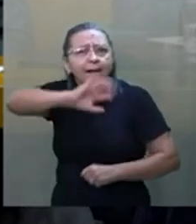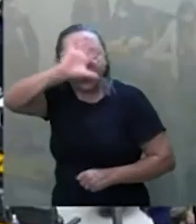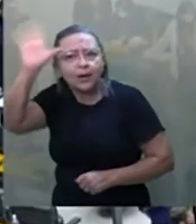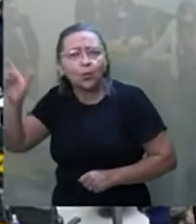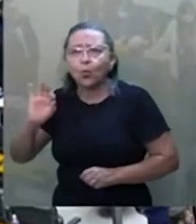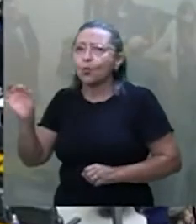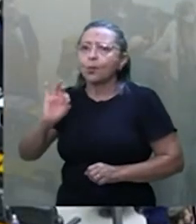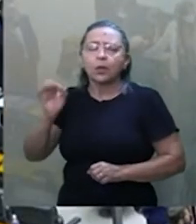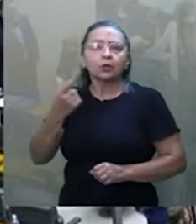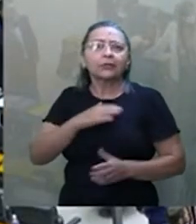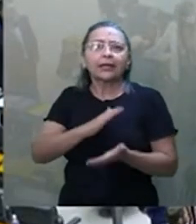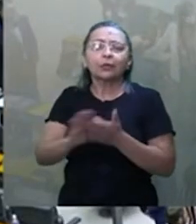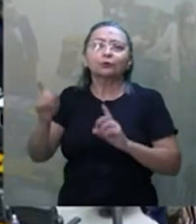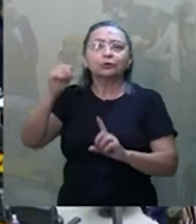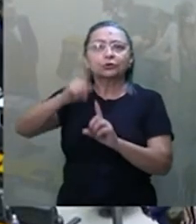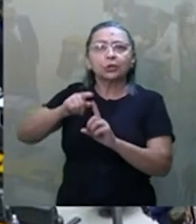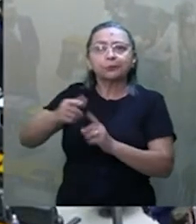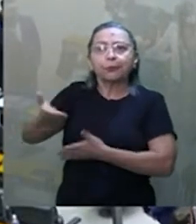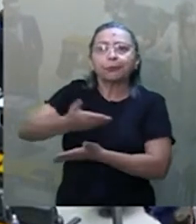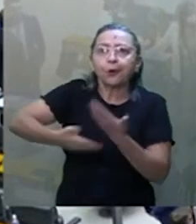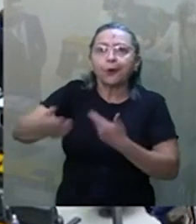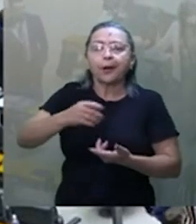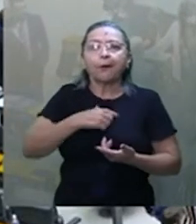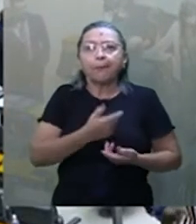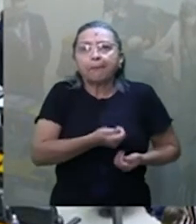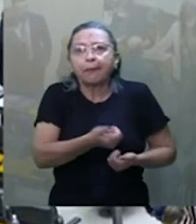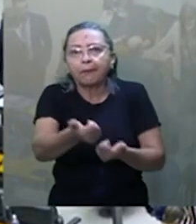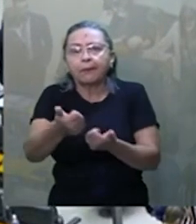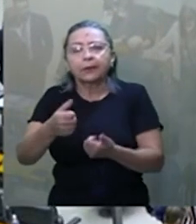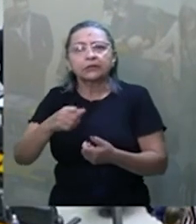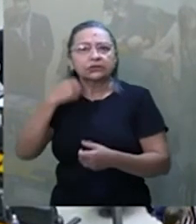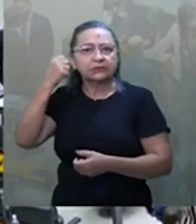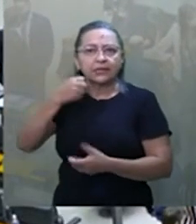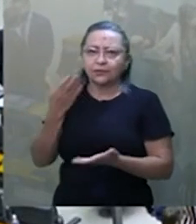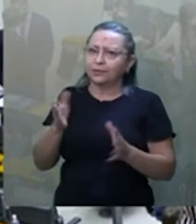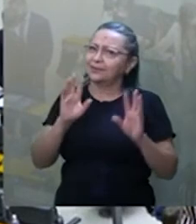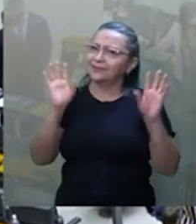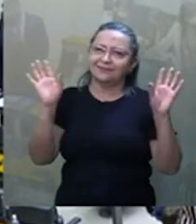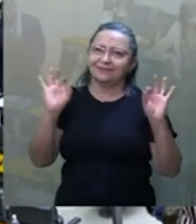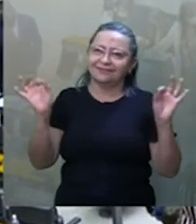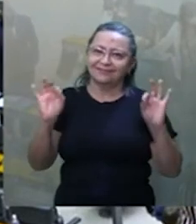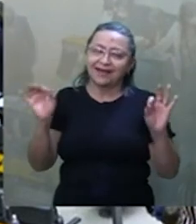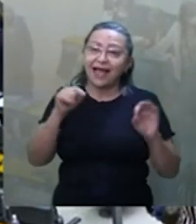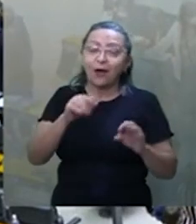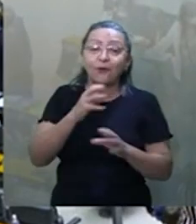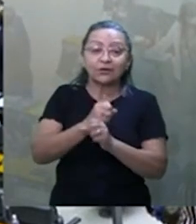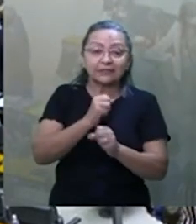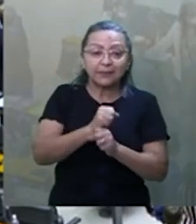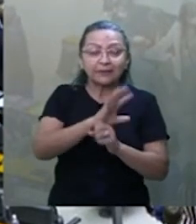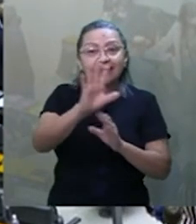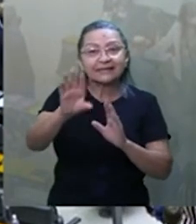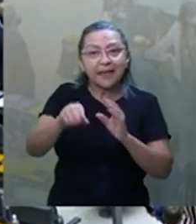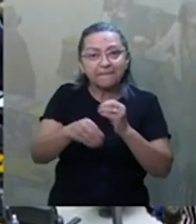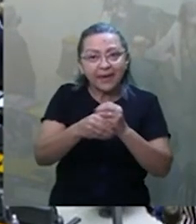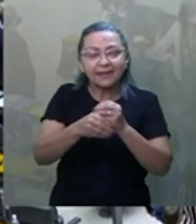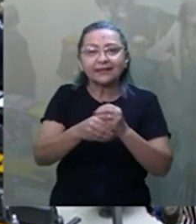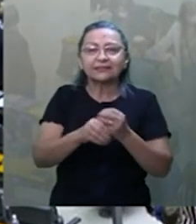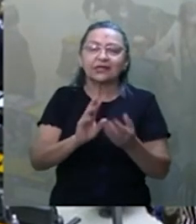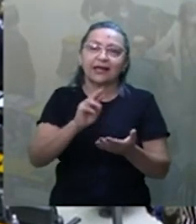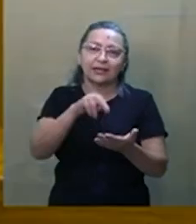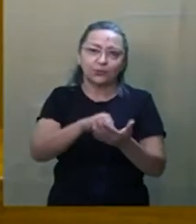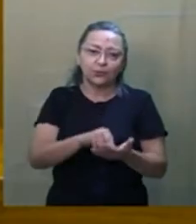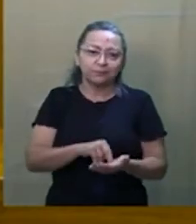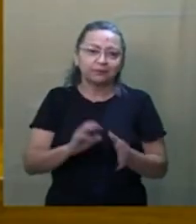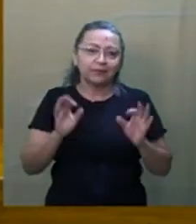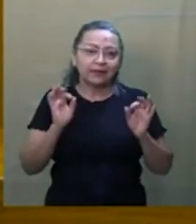Não há nenhum tipo de troca ou de benesse de senadores em relação ao orçamento das emendas de relator.